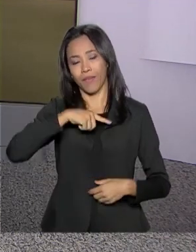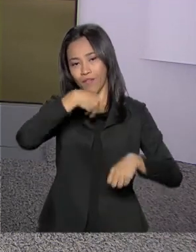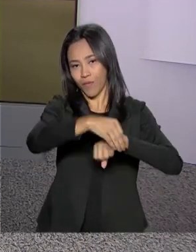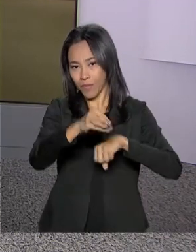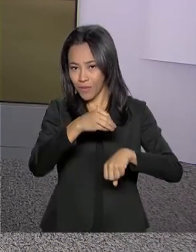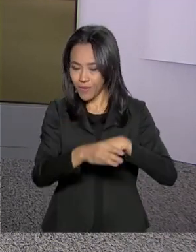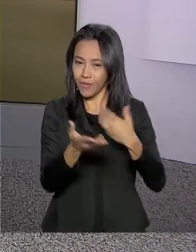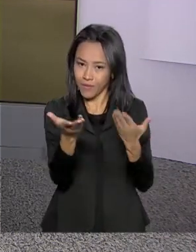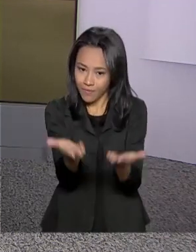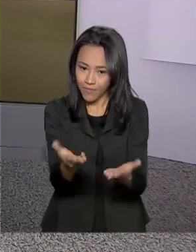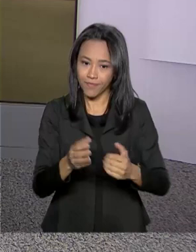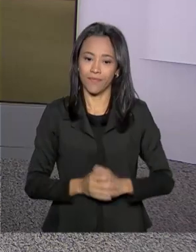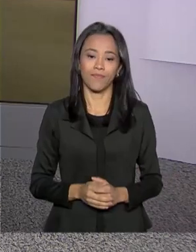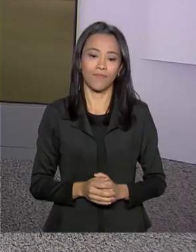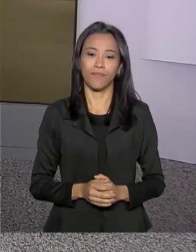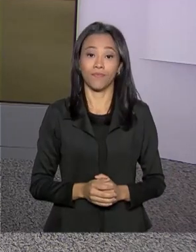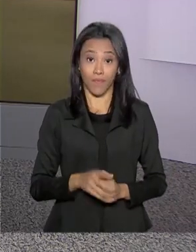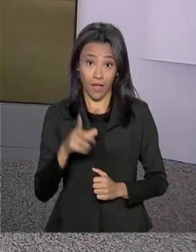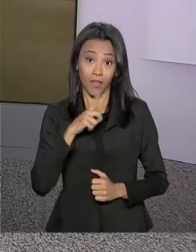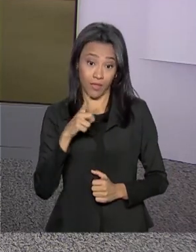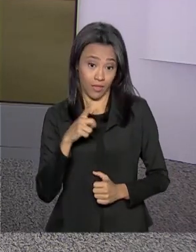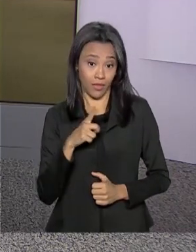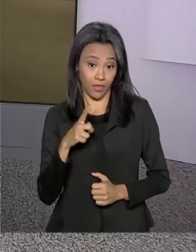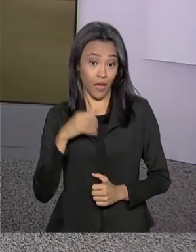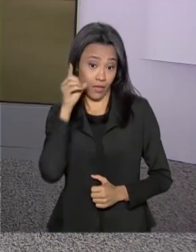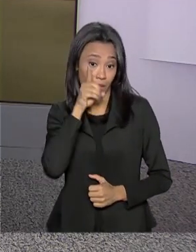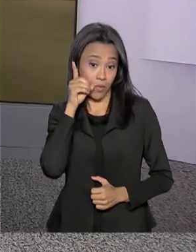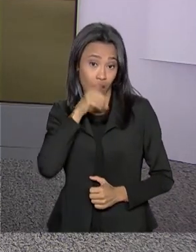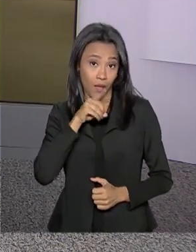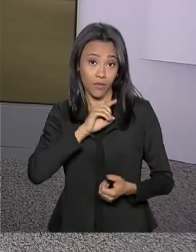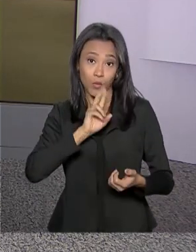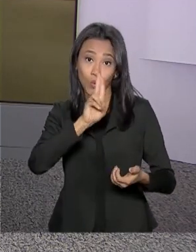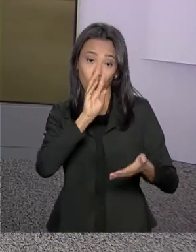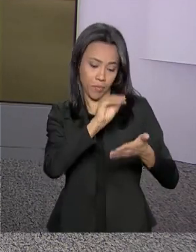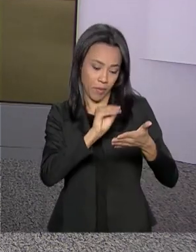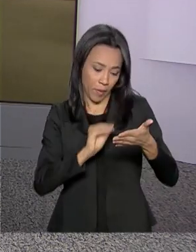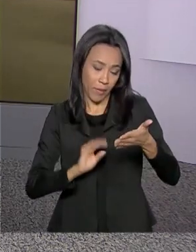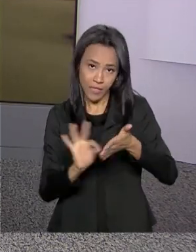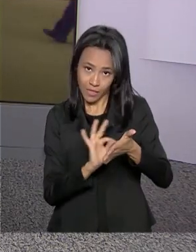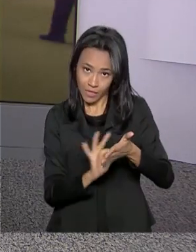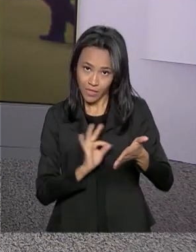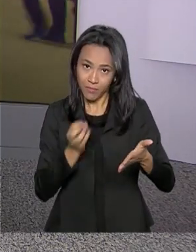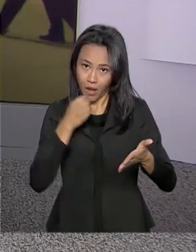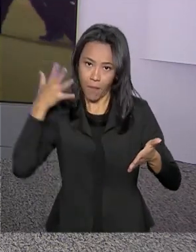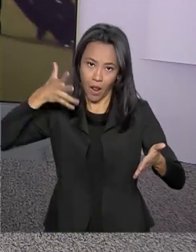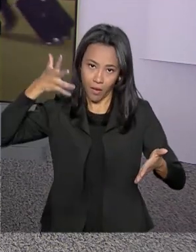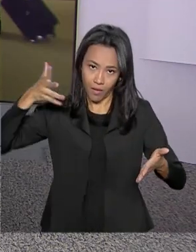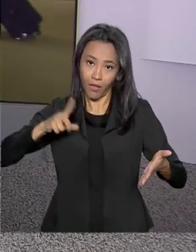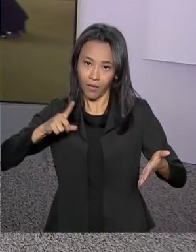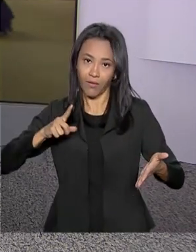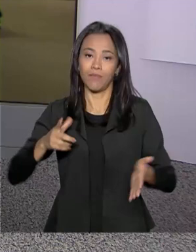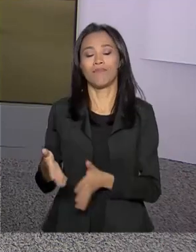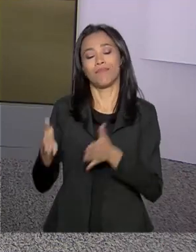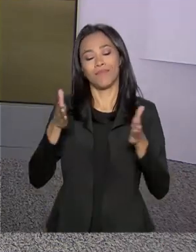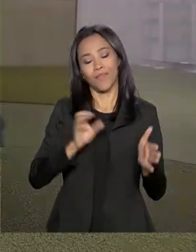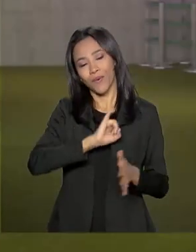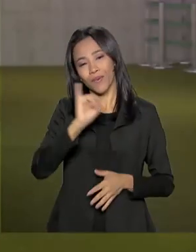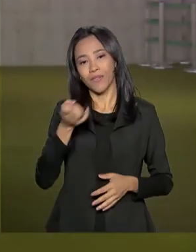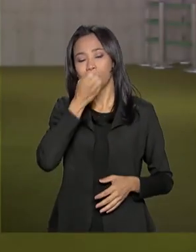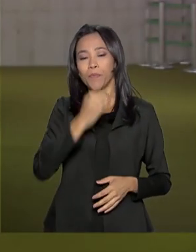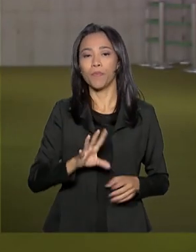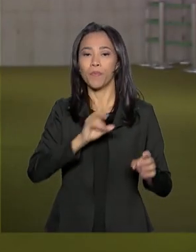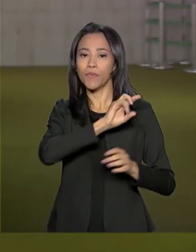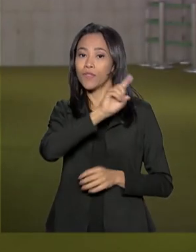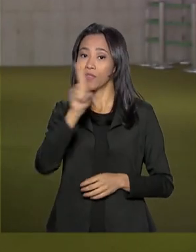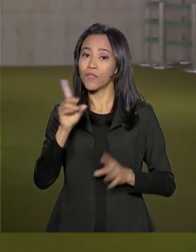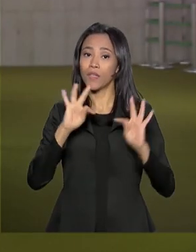informações para a gente. Glauco, tem muitos deputados inscritos para falar? Bom dia. Olá, bom dia, Mara. Bom dia a todos.